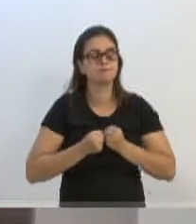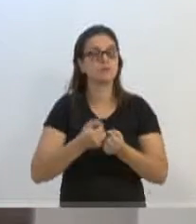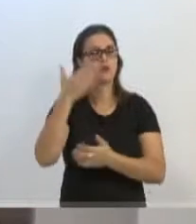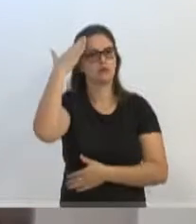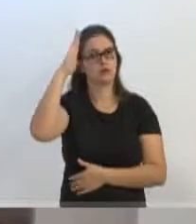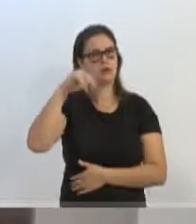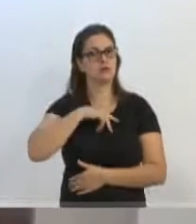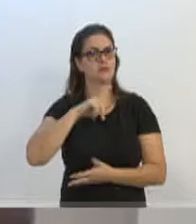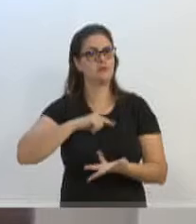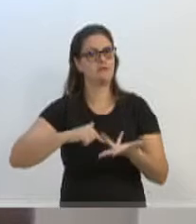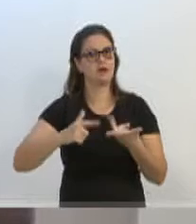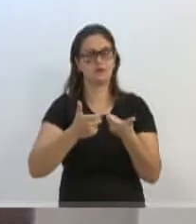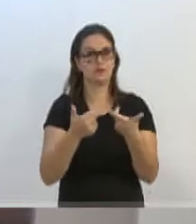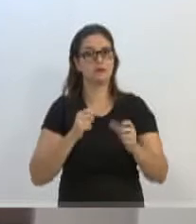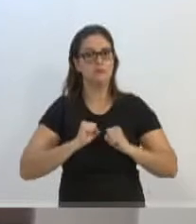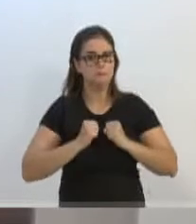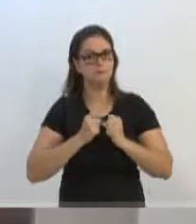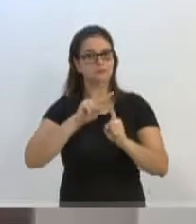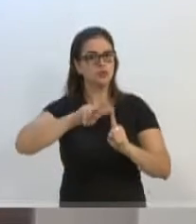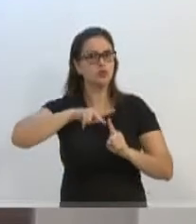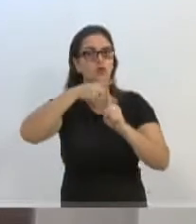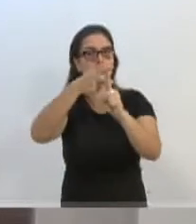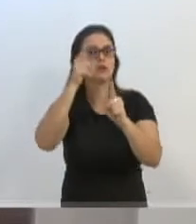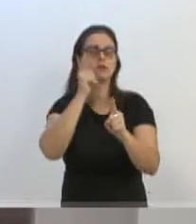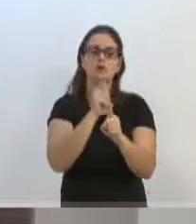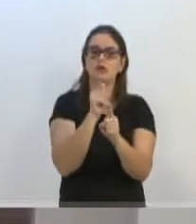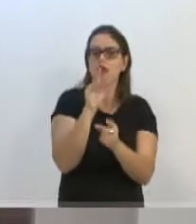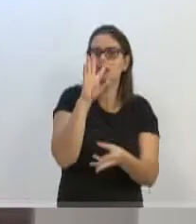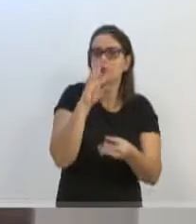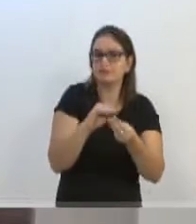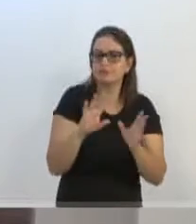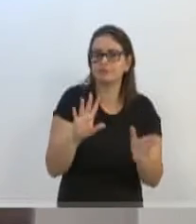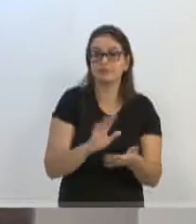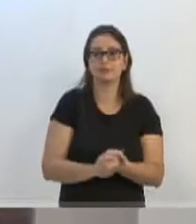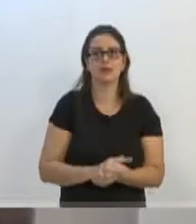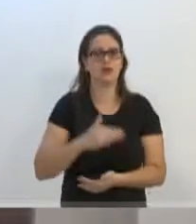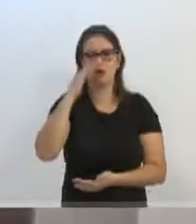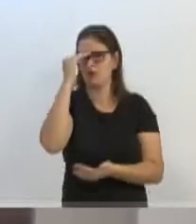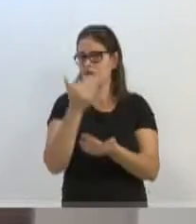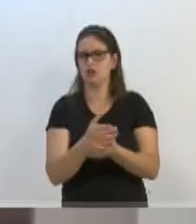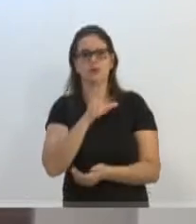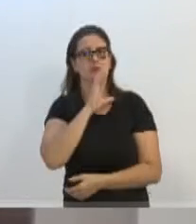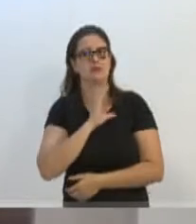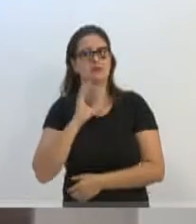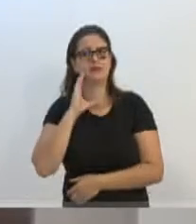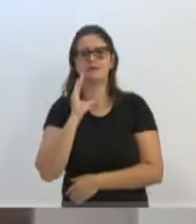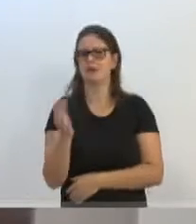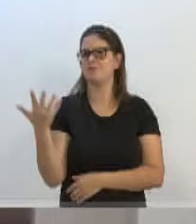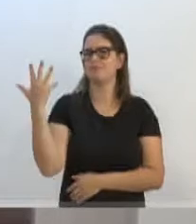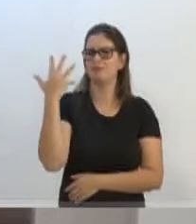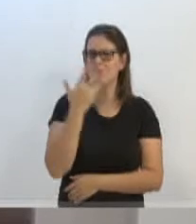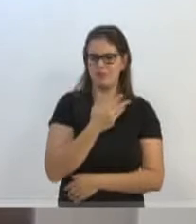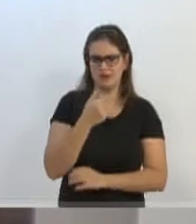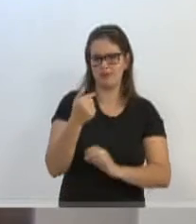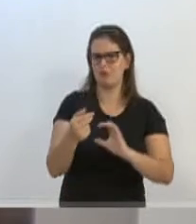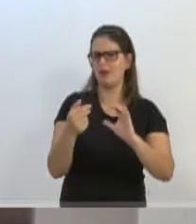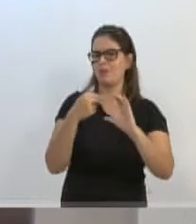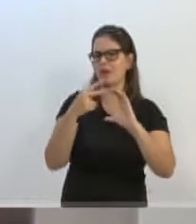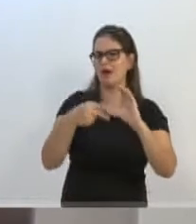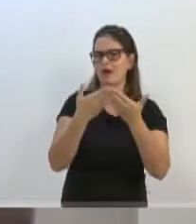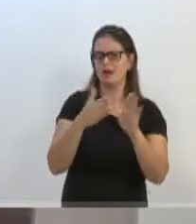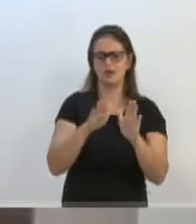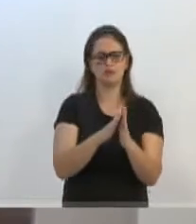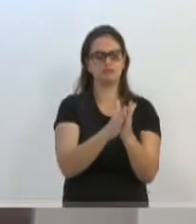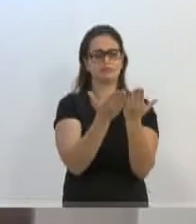desempenhar em algumas situações para a gente construir. Eu não acredito, vereador César, que fica bem para a imagem desse Legislativo, abrir o